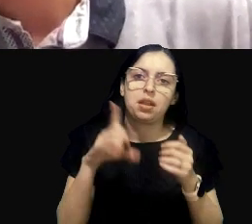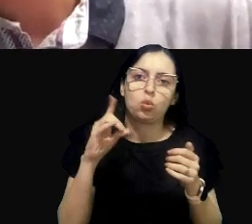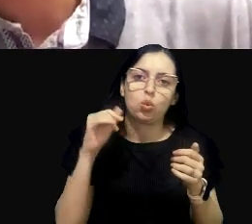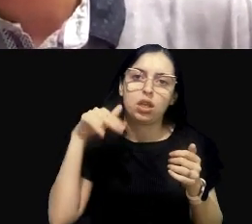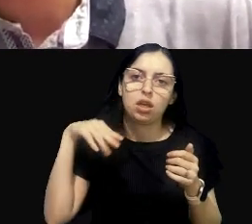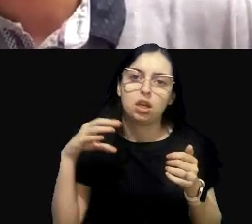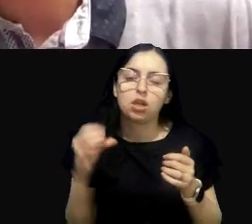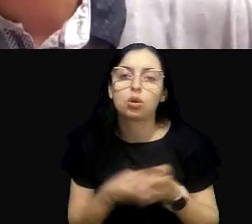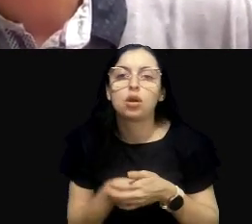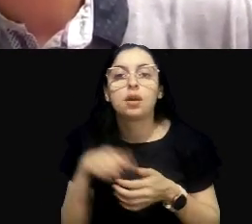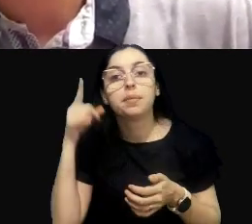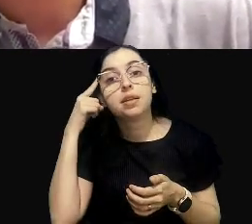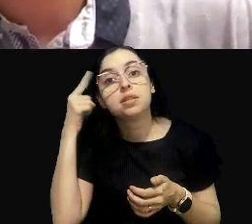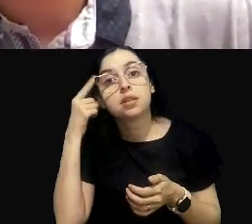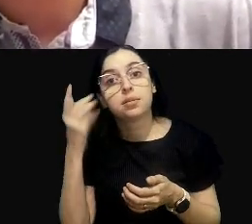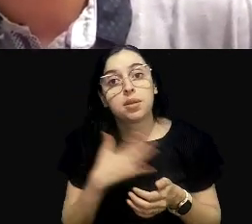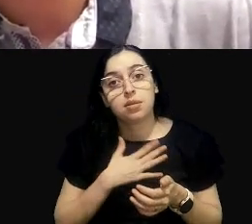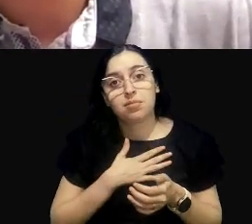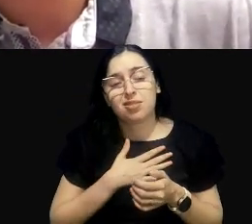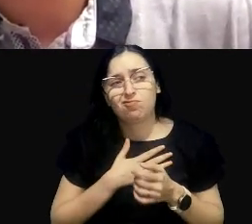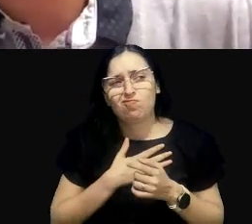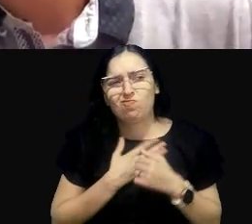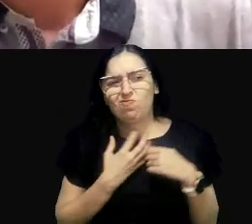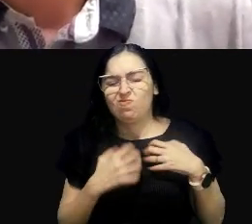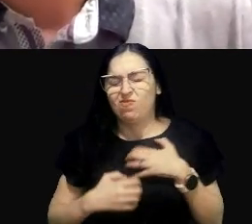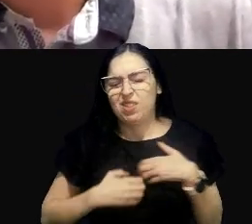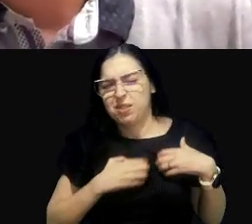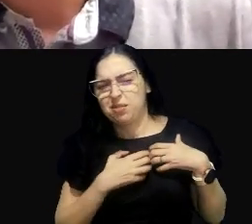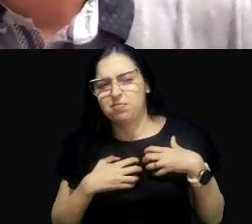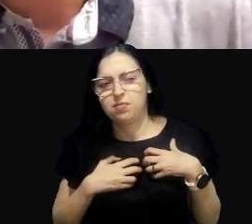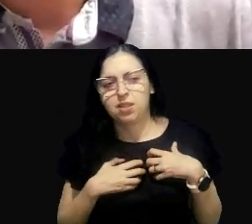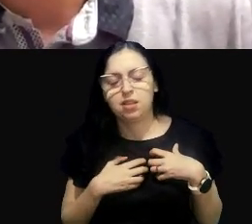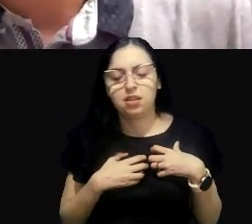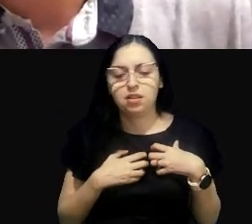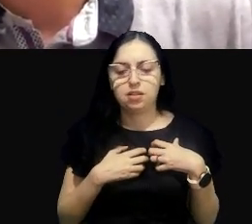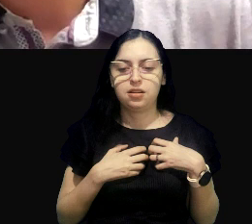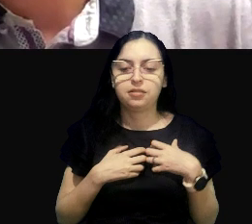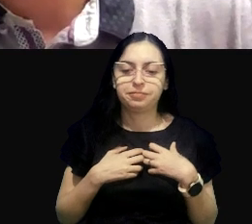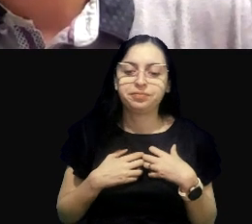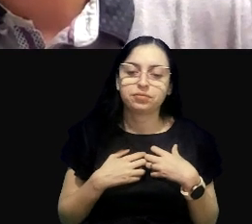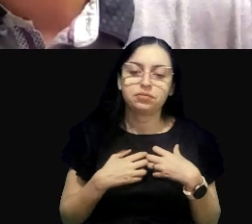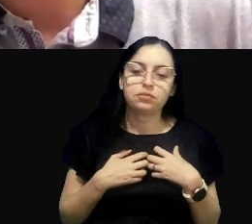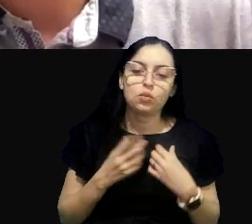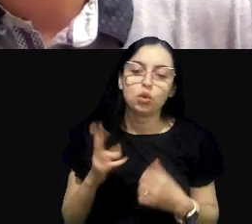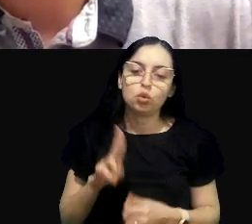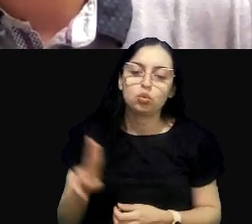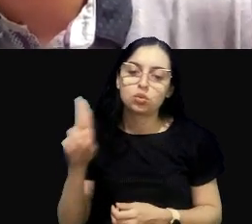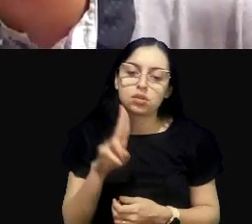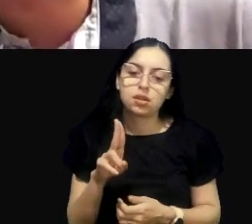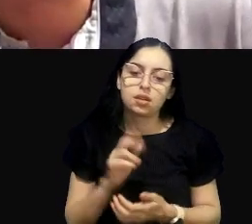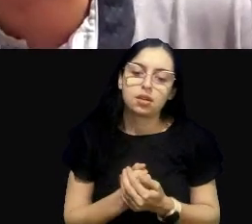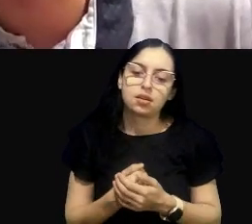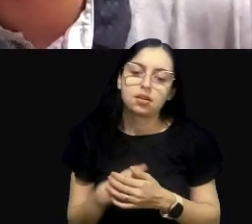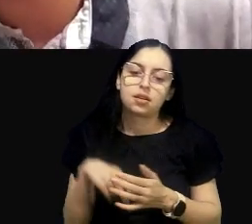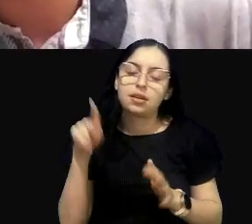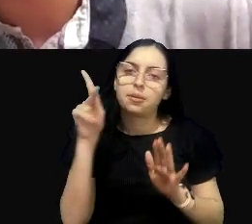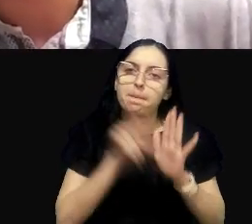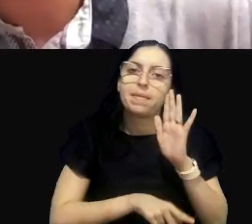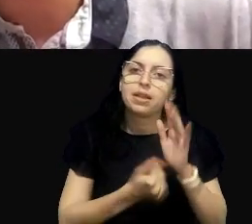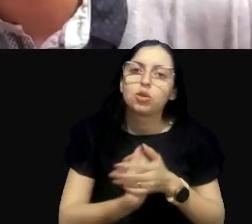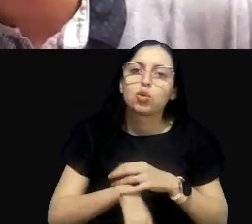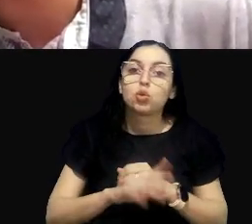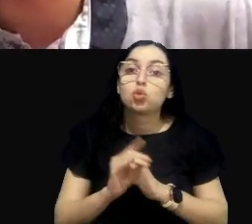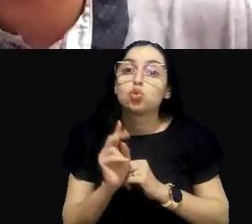a reflexão que eu trago, que é uma coisa que me incomoda bastante também, é da gente utilizar padrões ambientais únicos em um